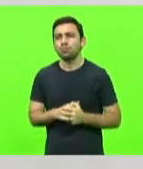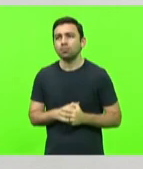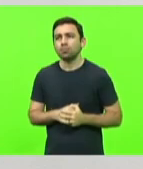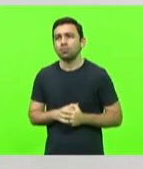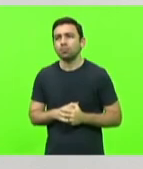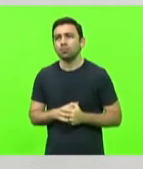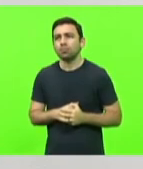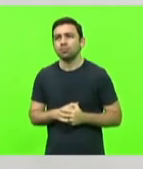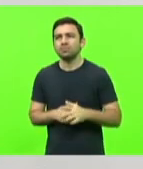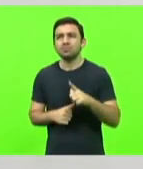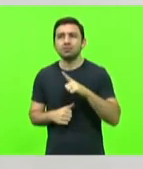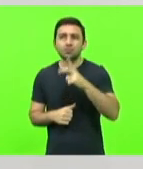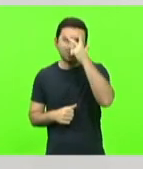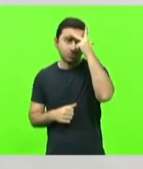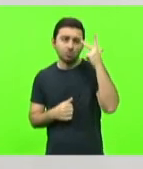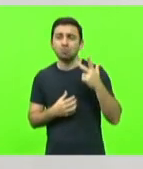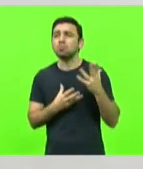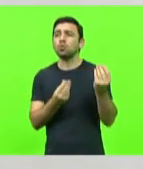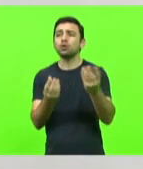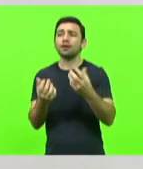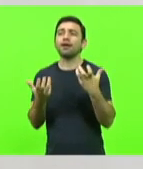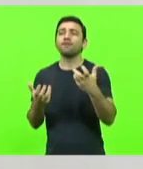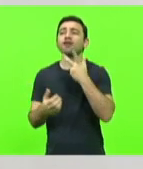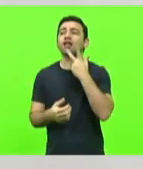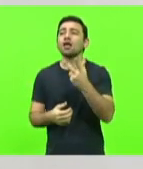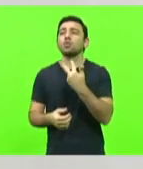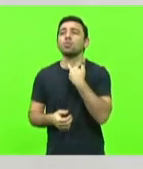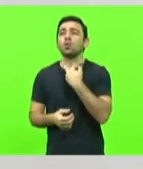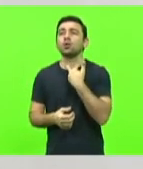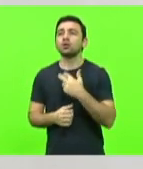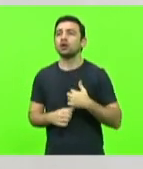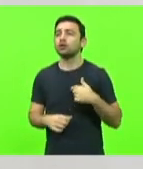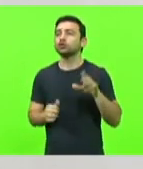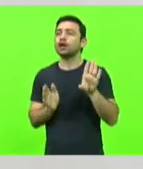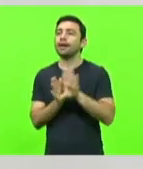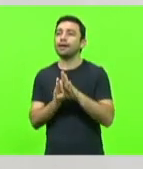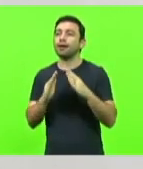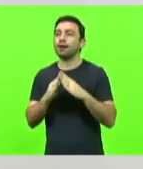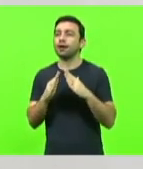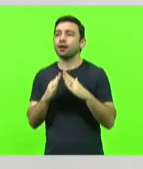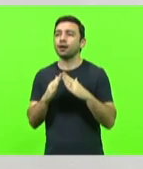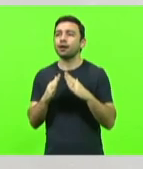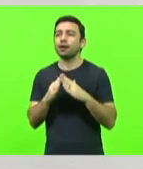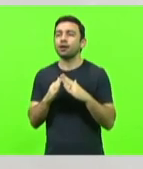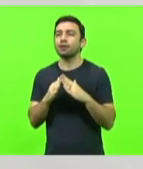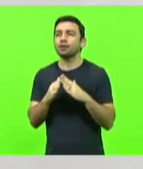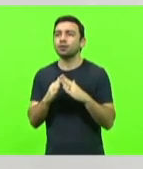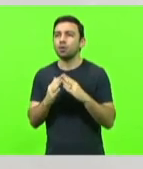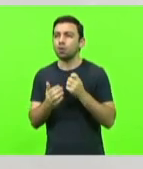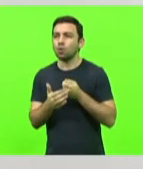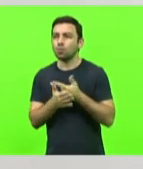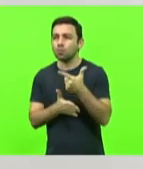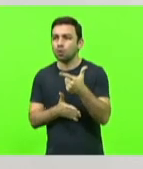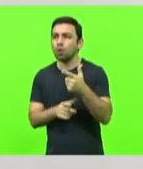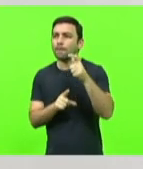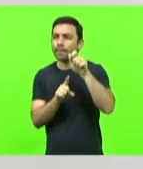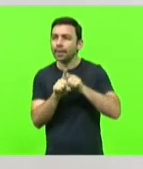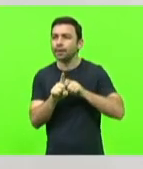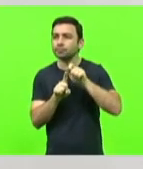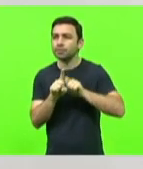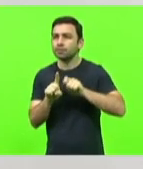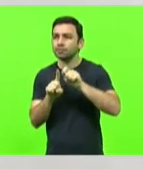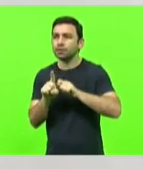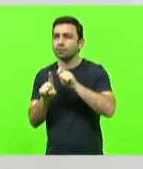tem um monte de gente que quer falar, não pode? Cheguei em casa ontem, minha esposa tinha comprado, como mensalmente ela compra,